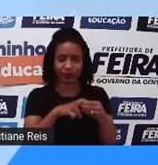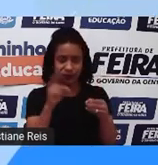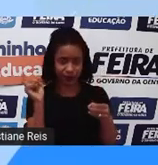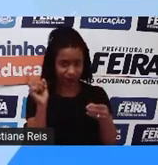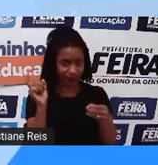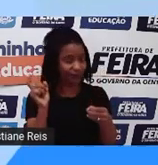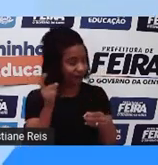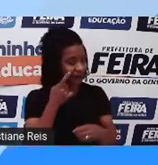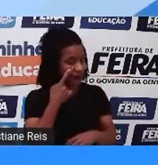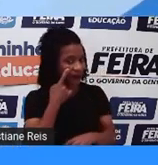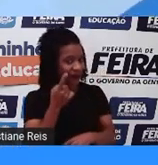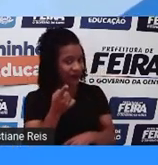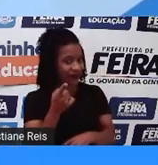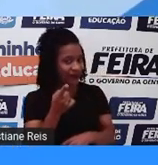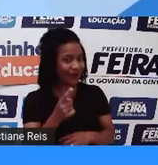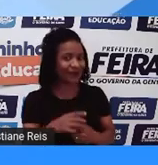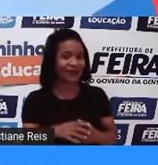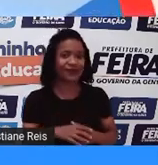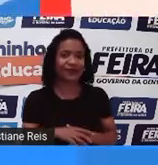a opção por essa?